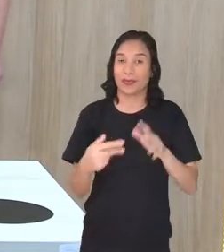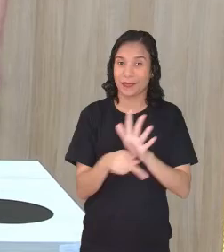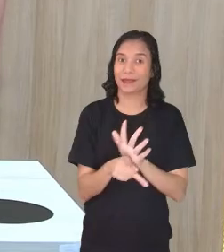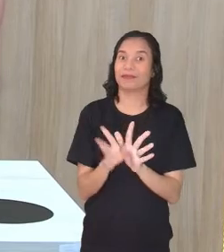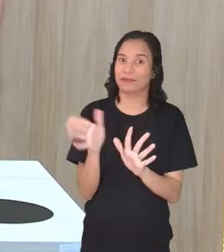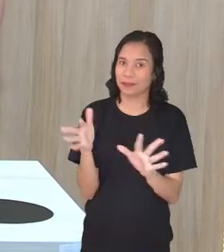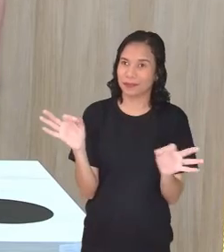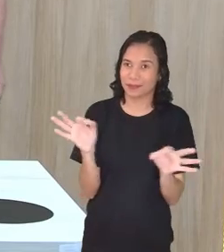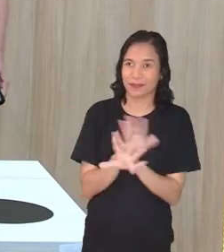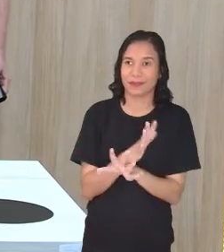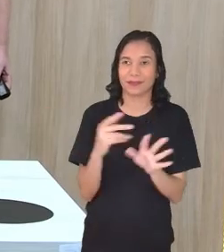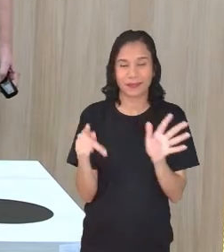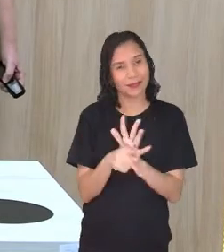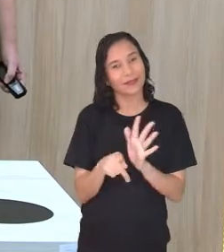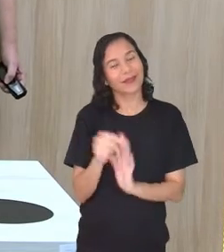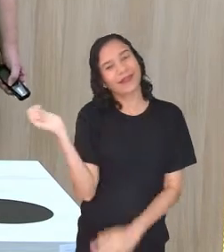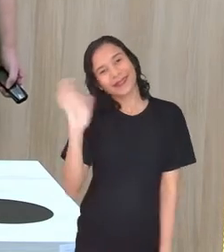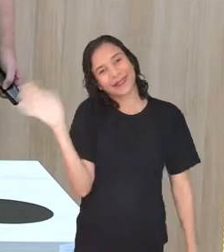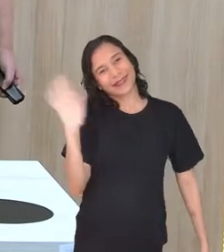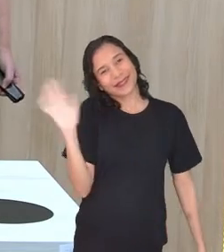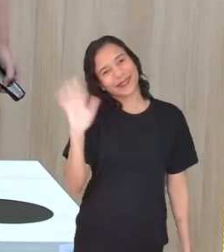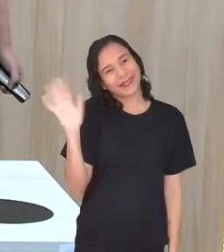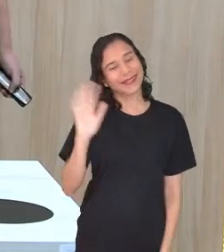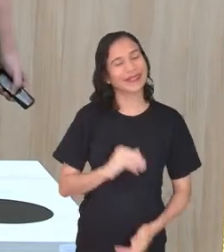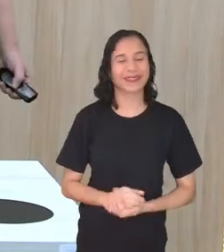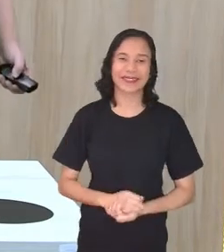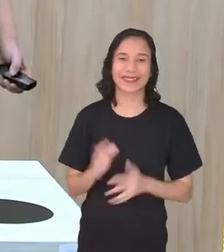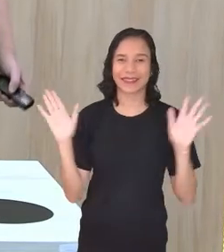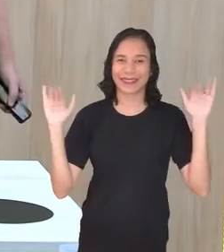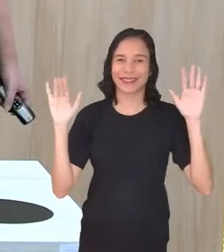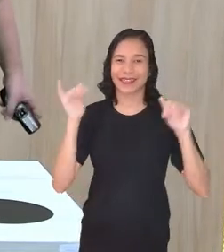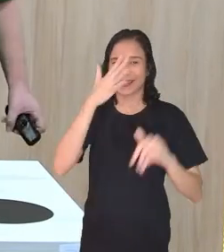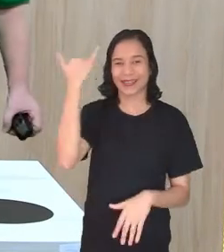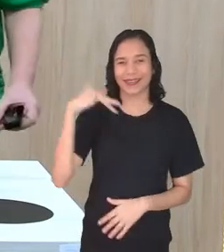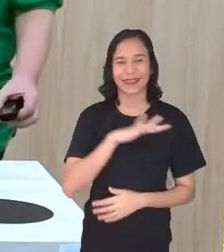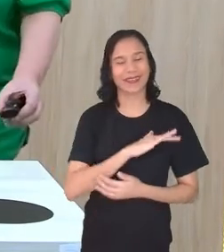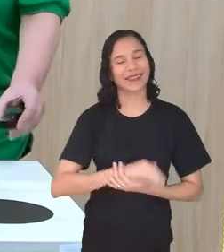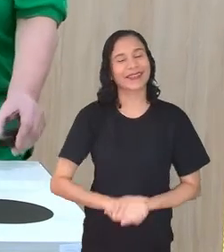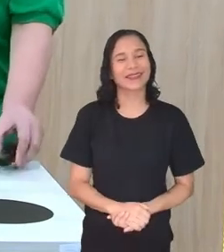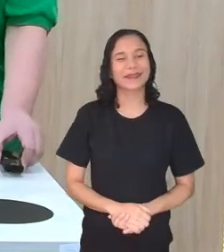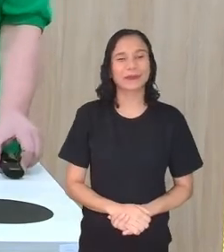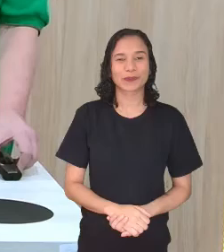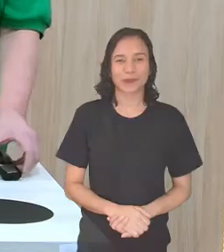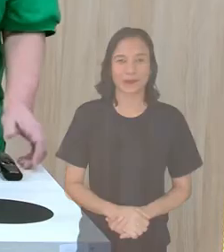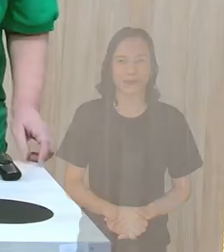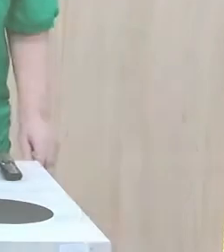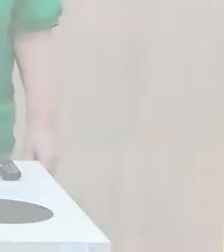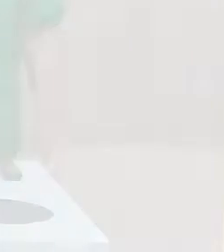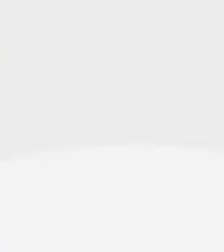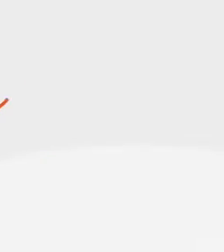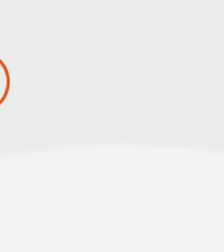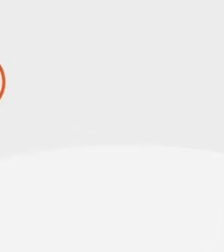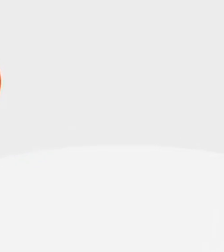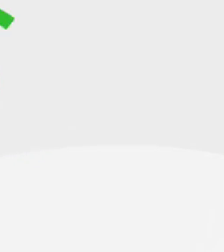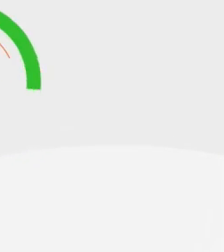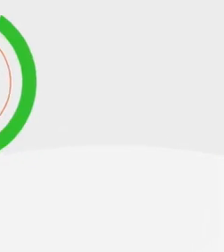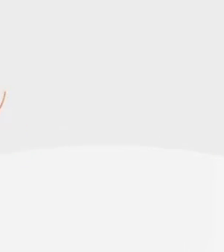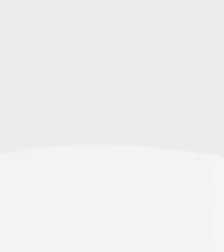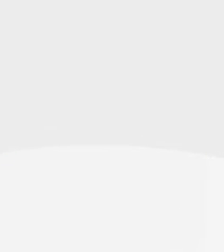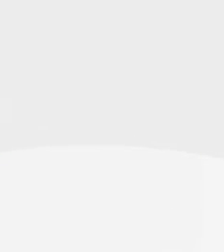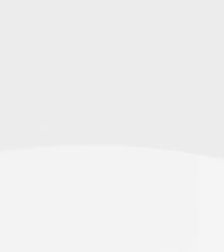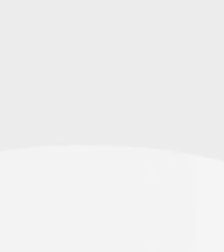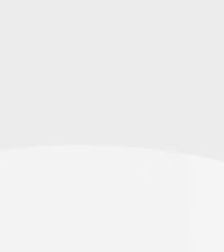um tempo bem reduzido. Então, até a próxima aula. Tchau, turma! Tchau, turma!